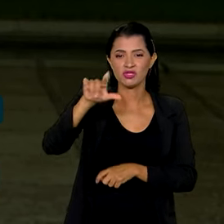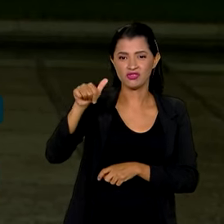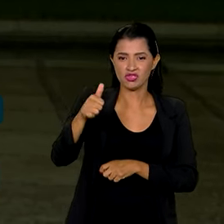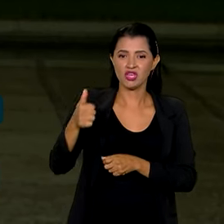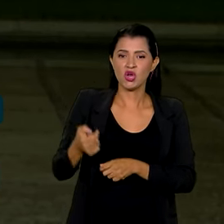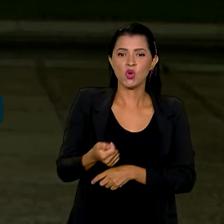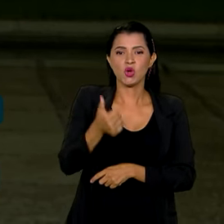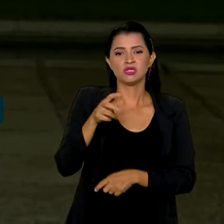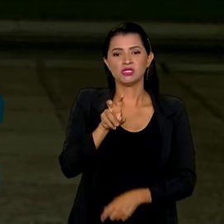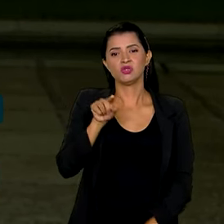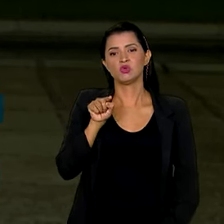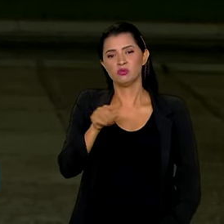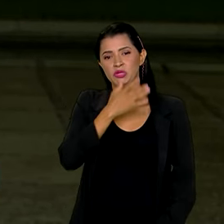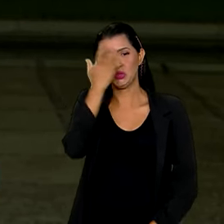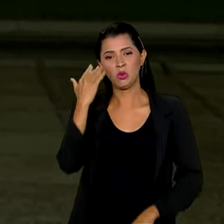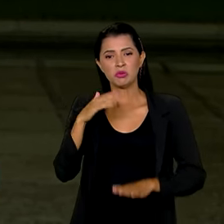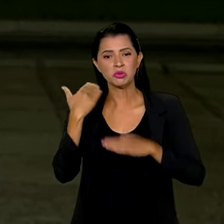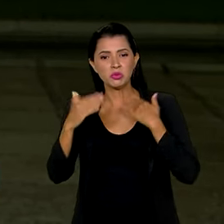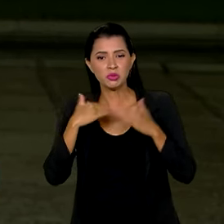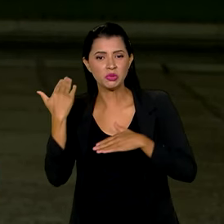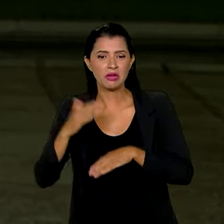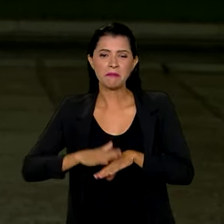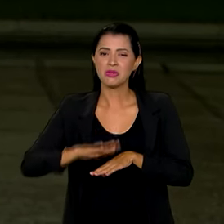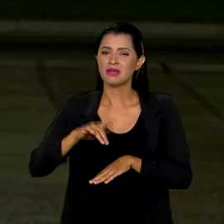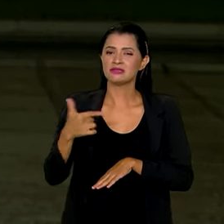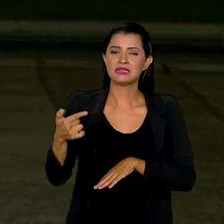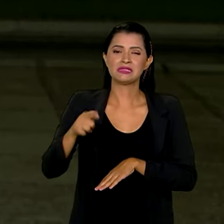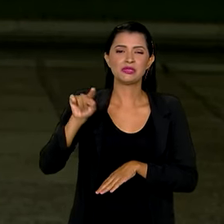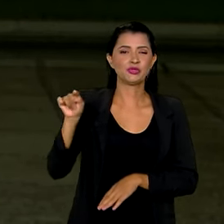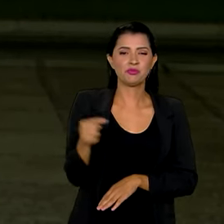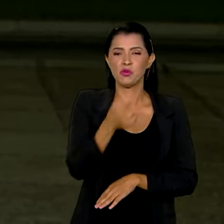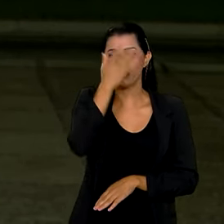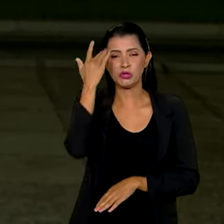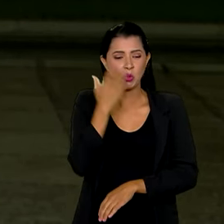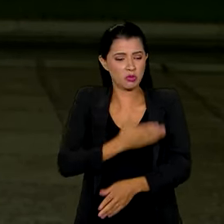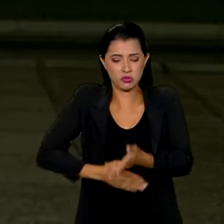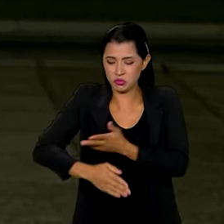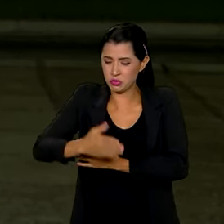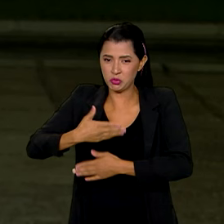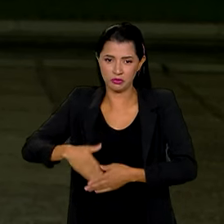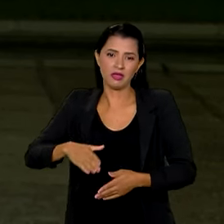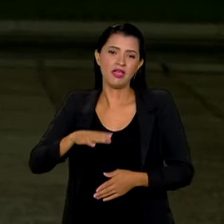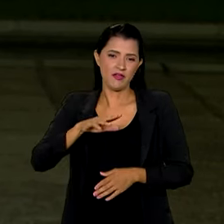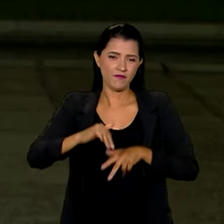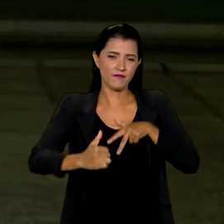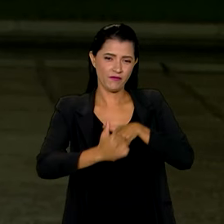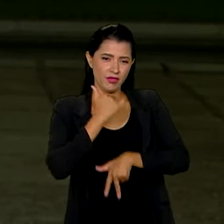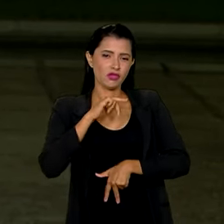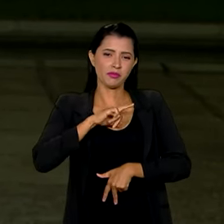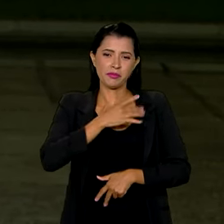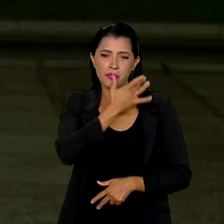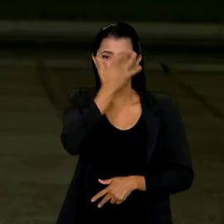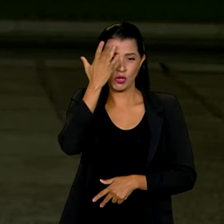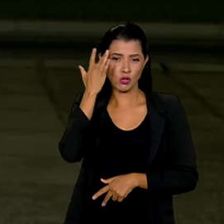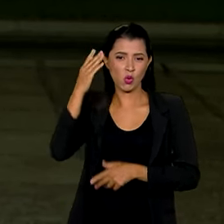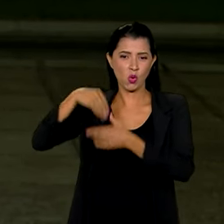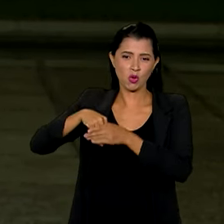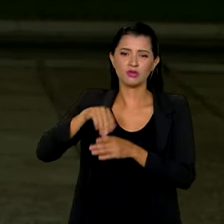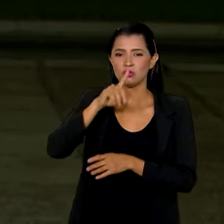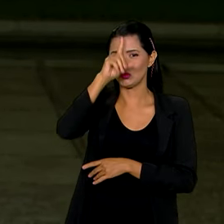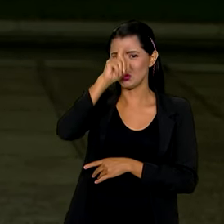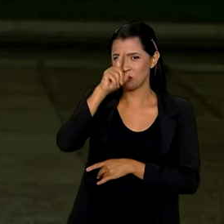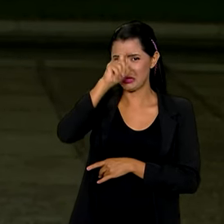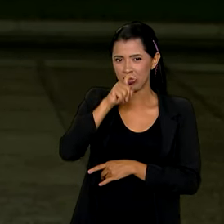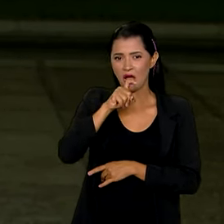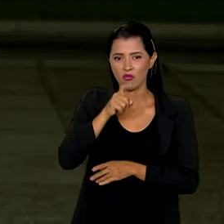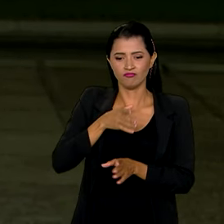quase 5 mil mortes e mais de 17 mil feridos. Entre as vítimas estão pessoas que estavam em um hospital na faixa de